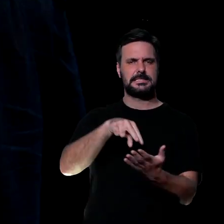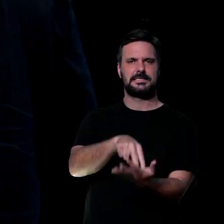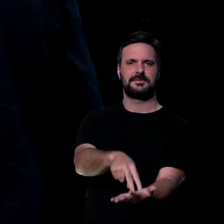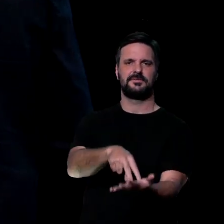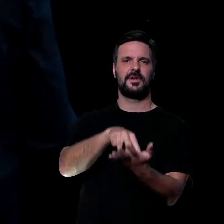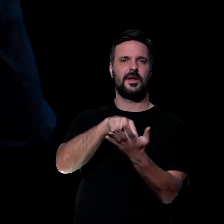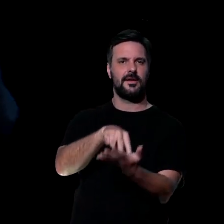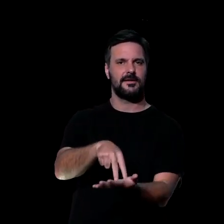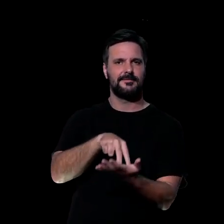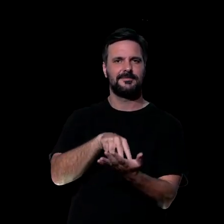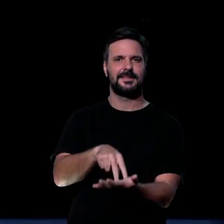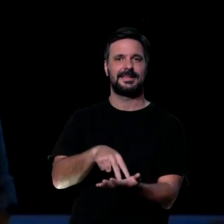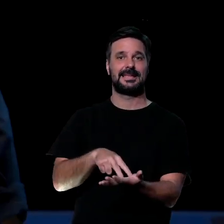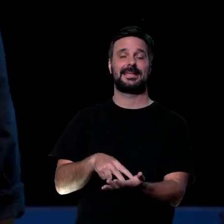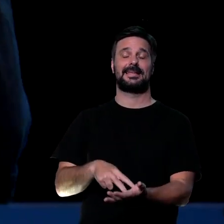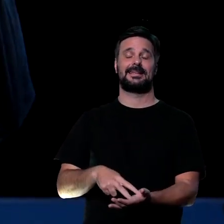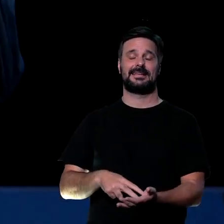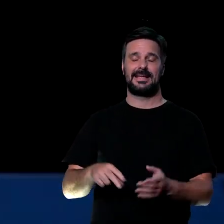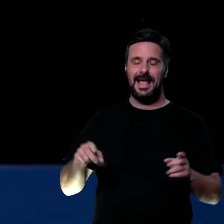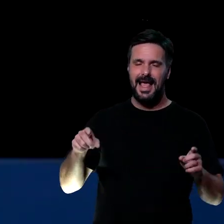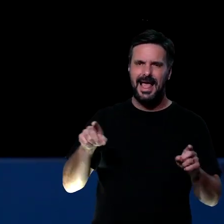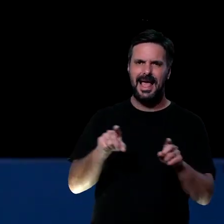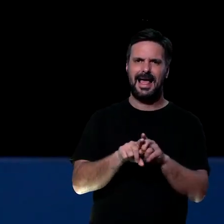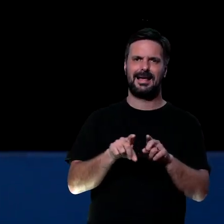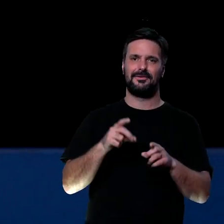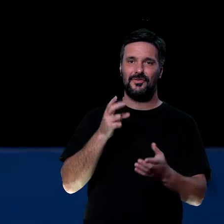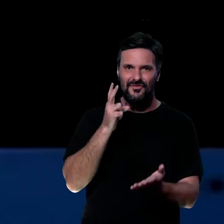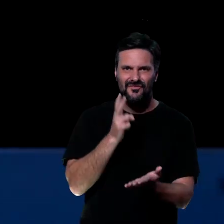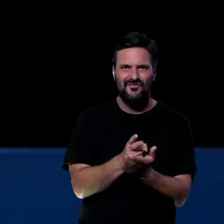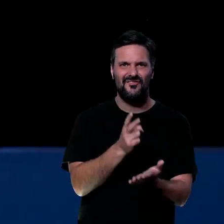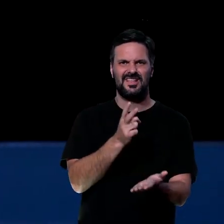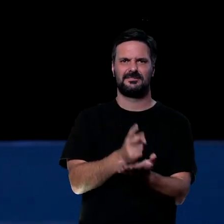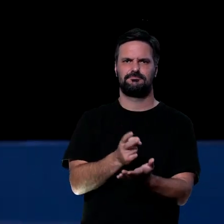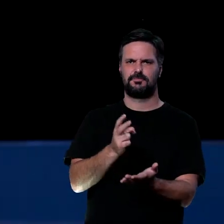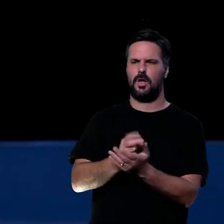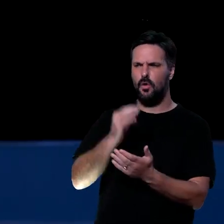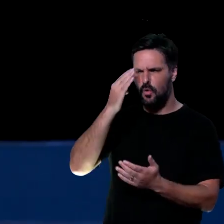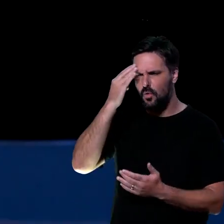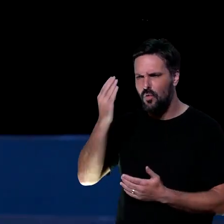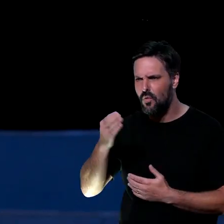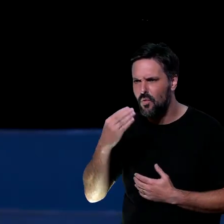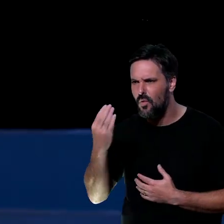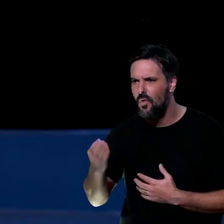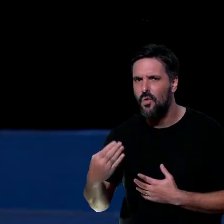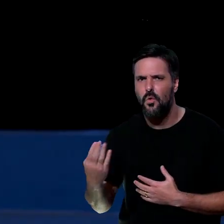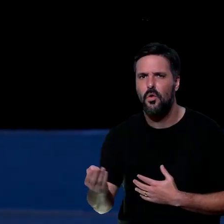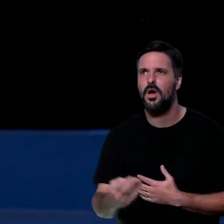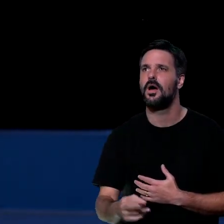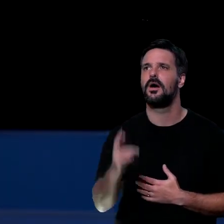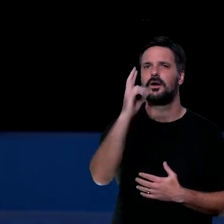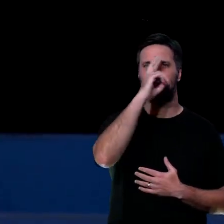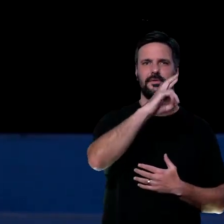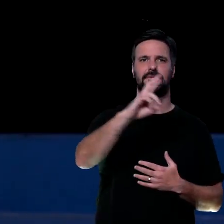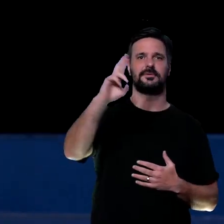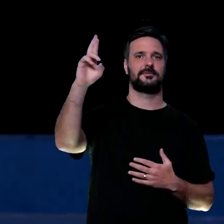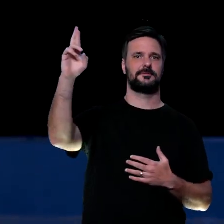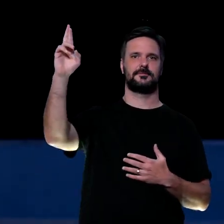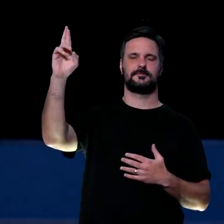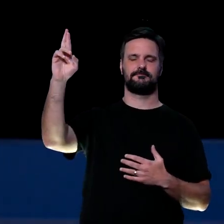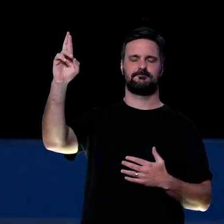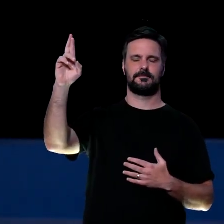Inabalável a gente vai ser se a gente pensar naquilo que é bom, naquilo que honra o Senhor e cuidar com aquilo que entra na nossa mente.